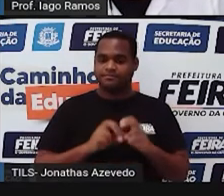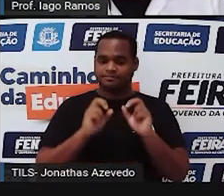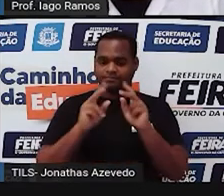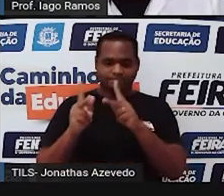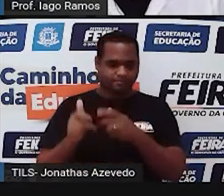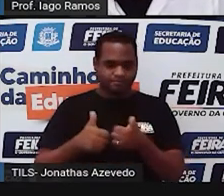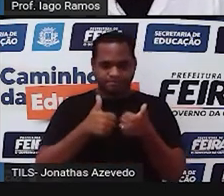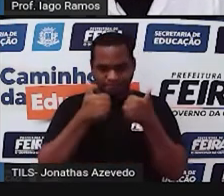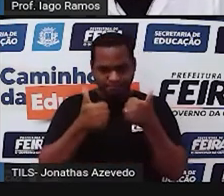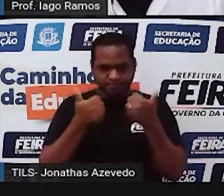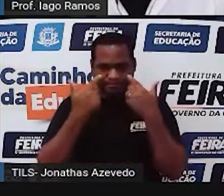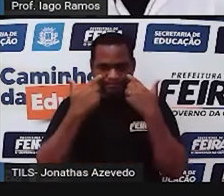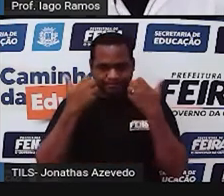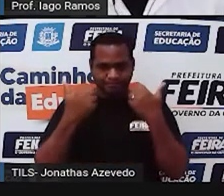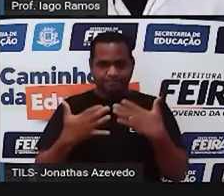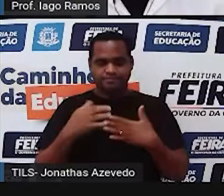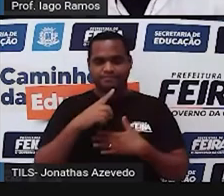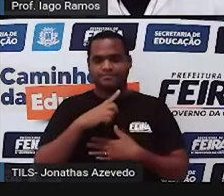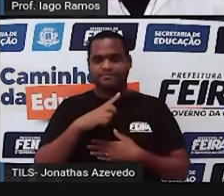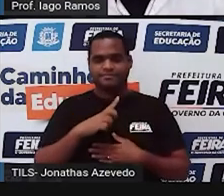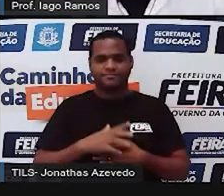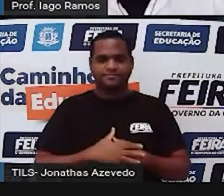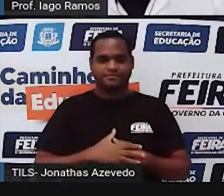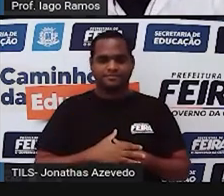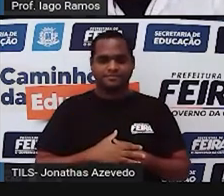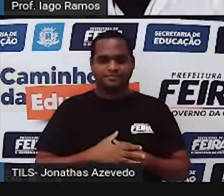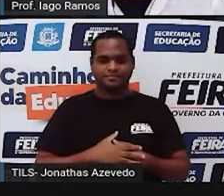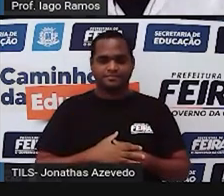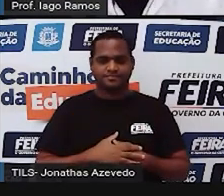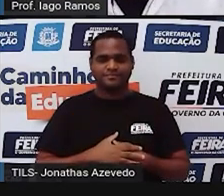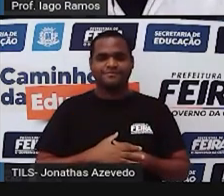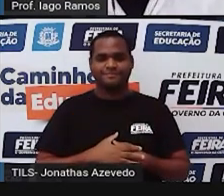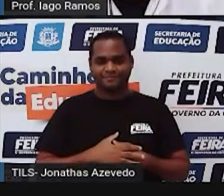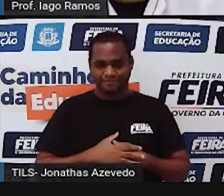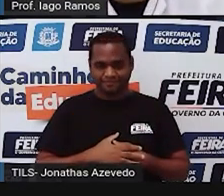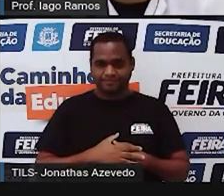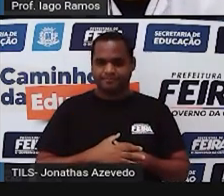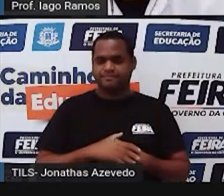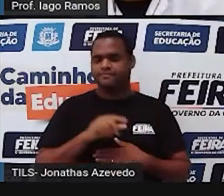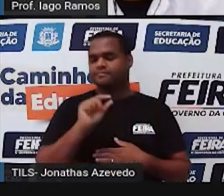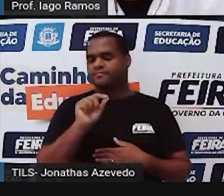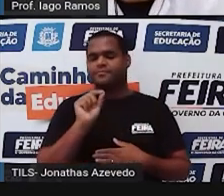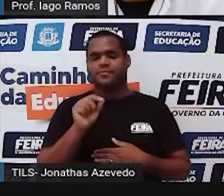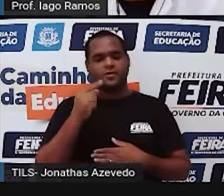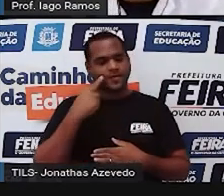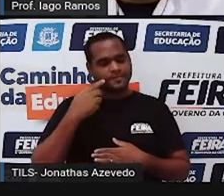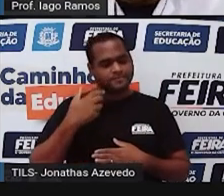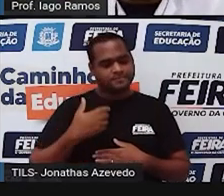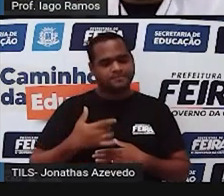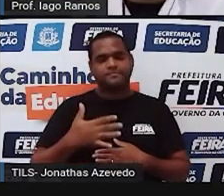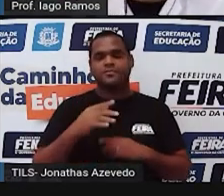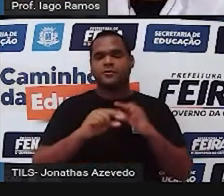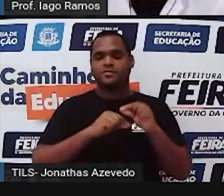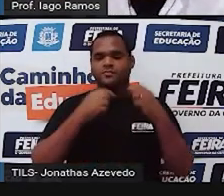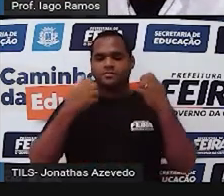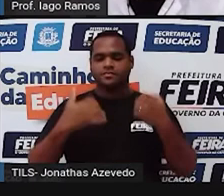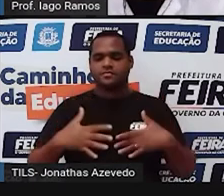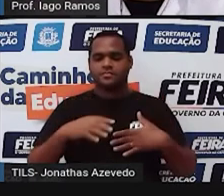Então é isso aí. Beleza? Vamos lá. Beleza. Vamos lá. Só que agora a gente vai mais além. A gente vai